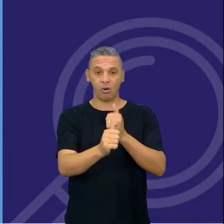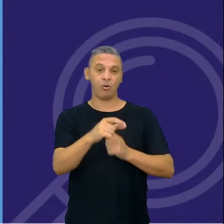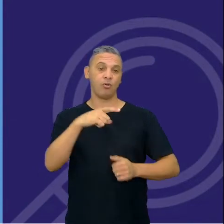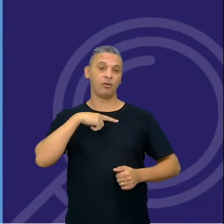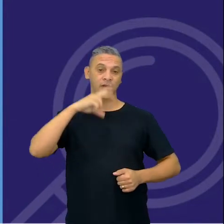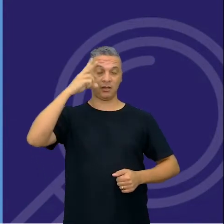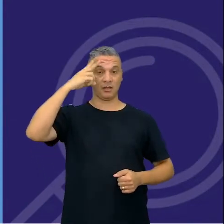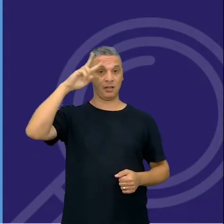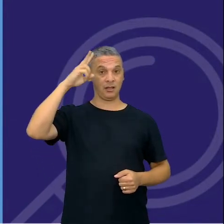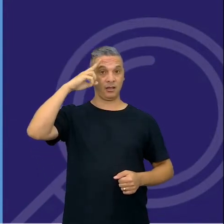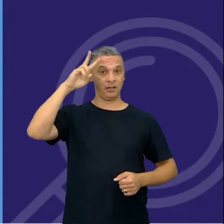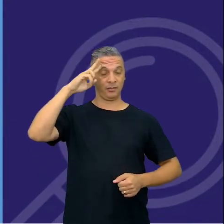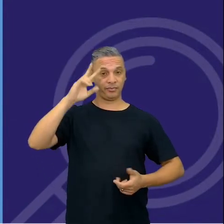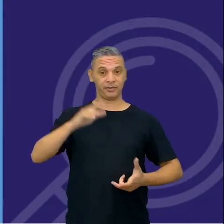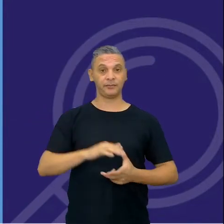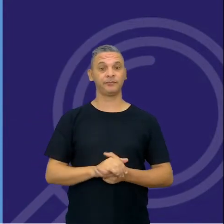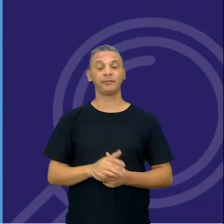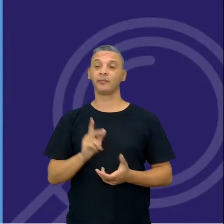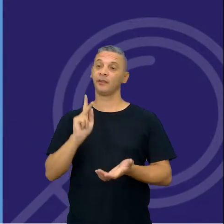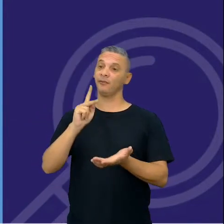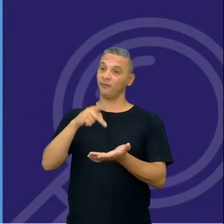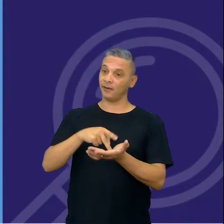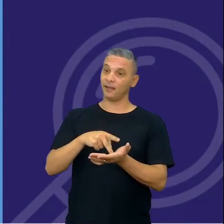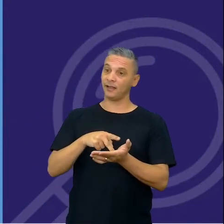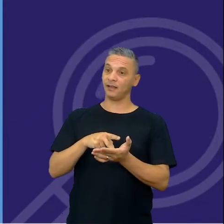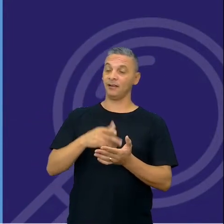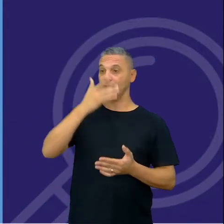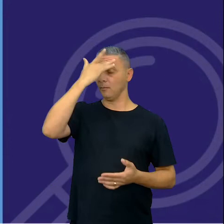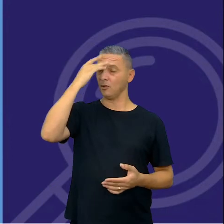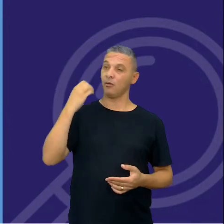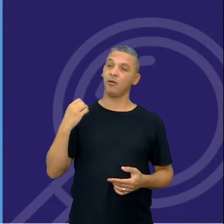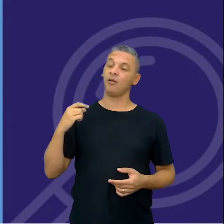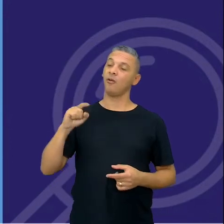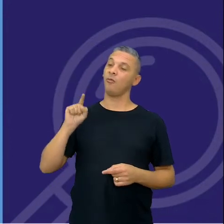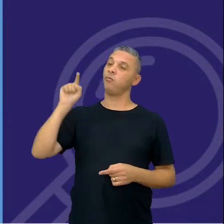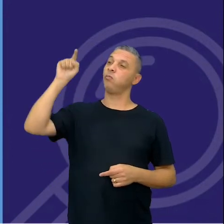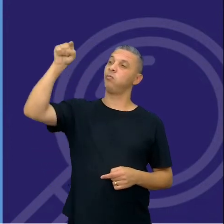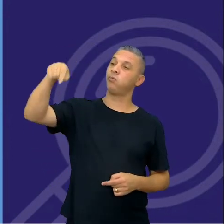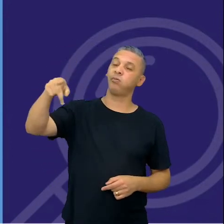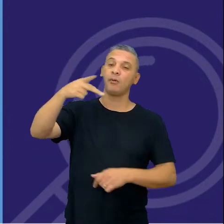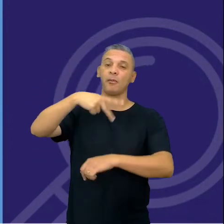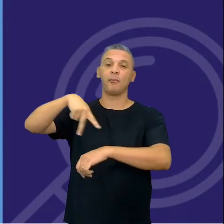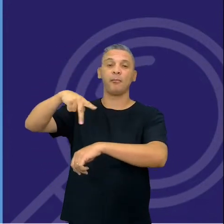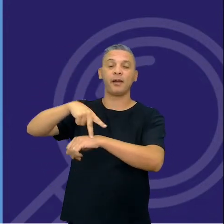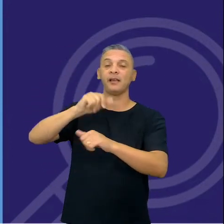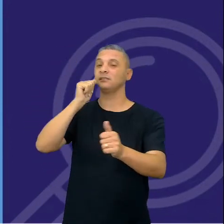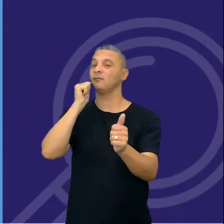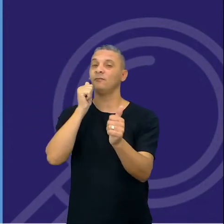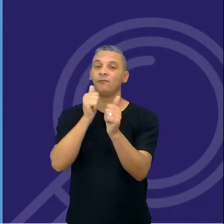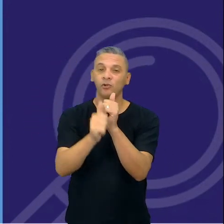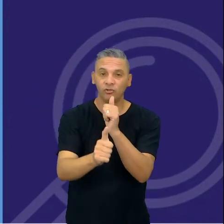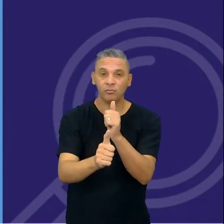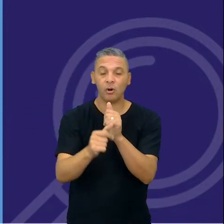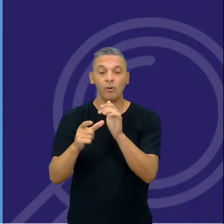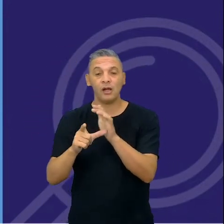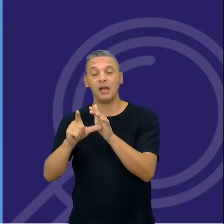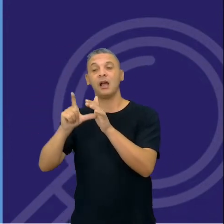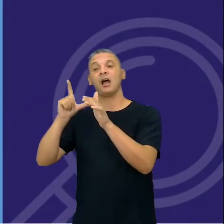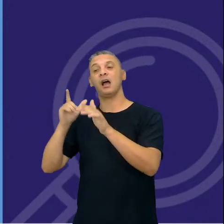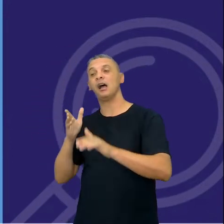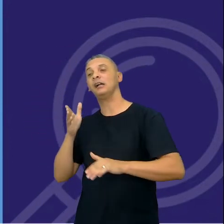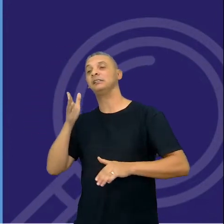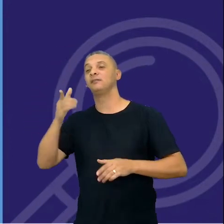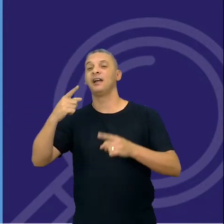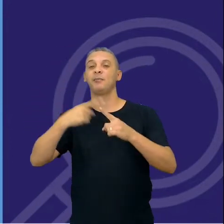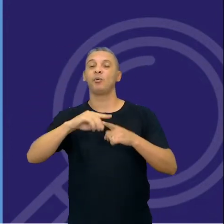fácil deles se lembrarem. Ah, é, será que é quando eles vão para determinado país e eles vão uns dias antes para fazer